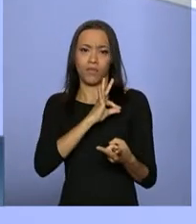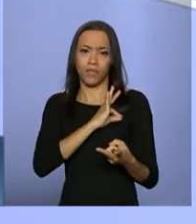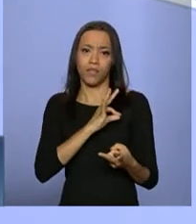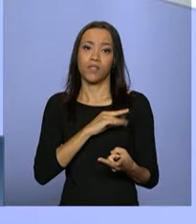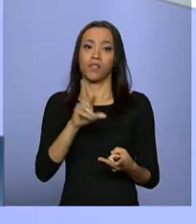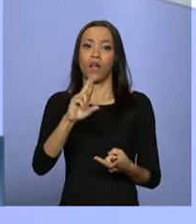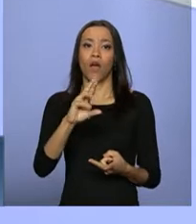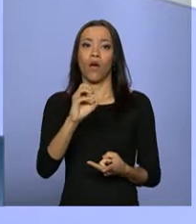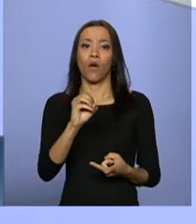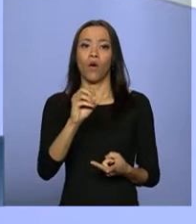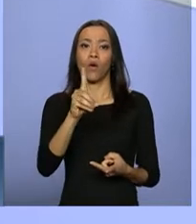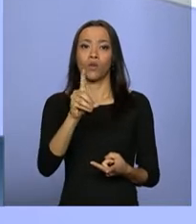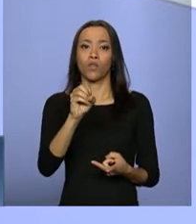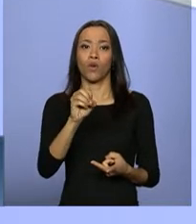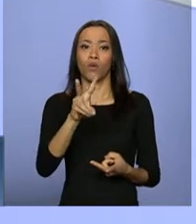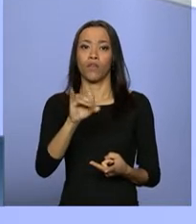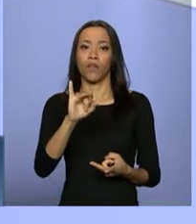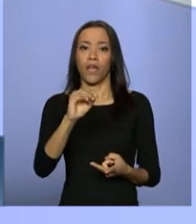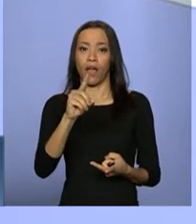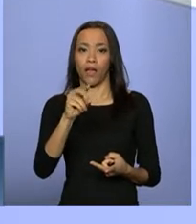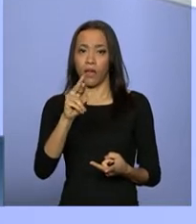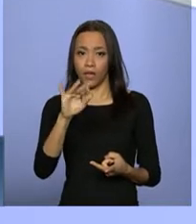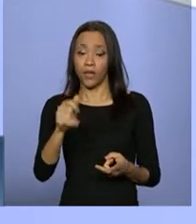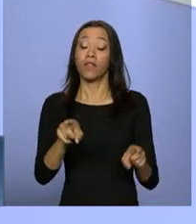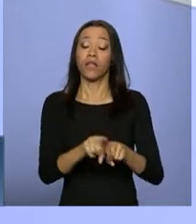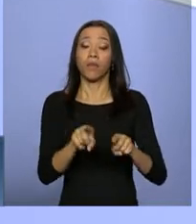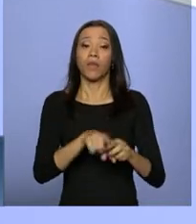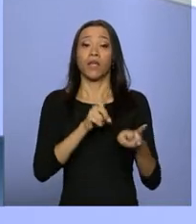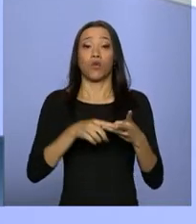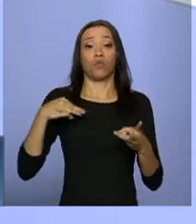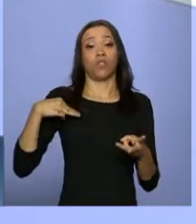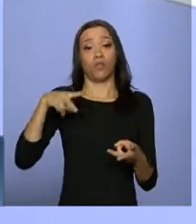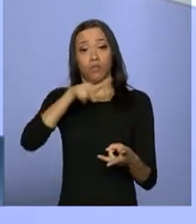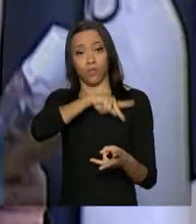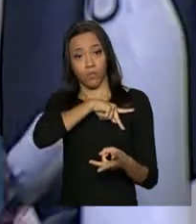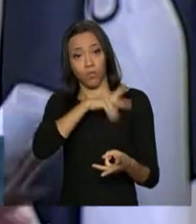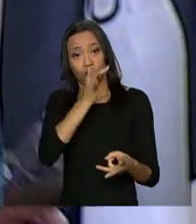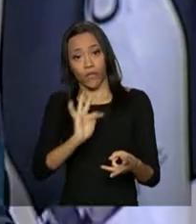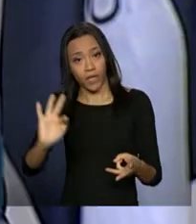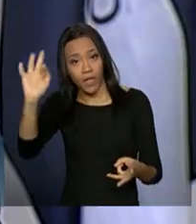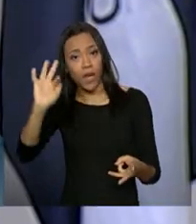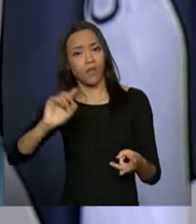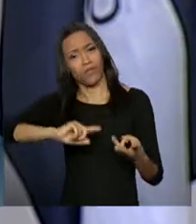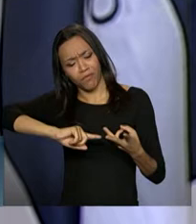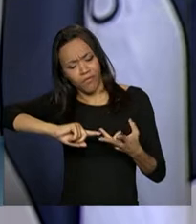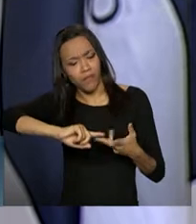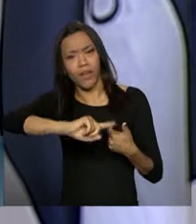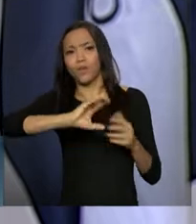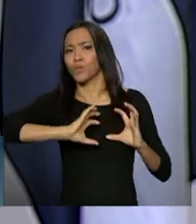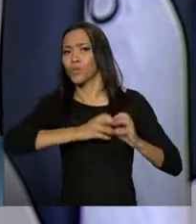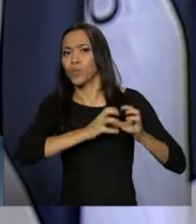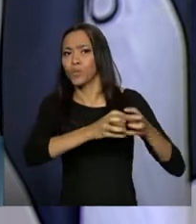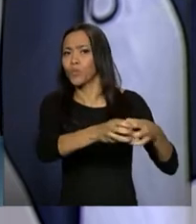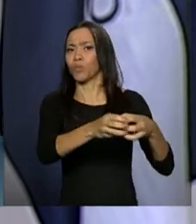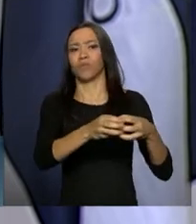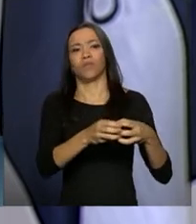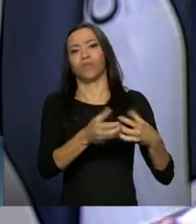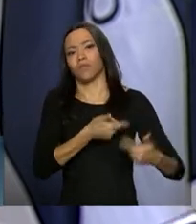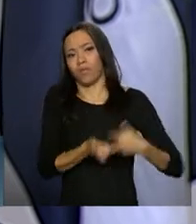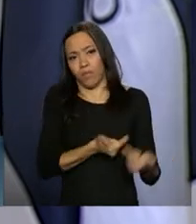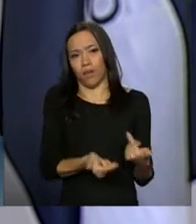Defensoria Pública da União, Ministério Público Federal, todos estão... É uma atuação do Estado com E maiúsculo.